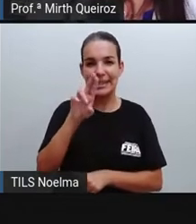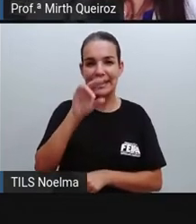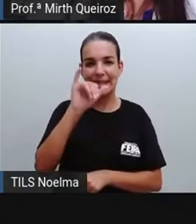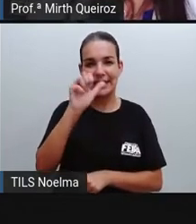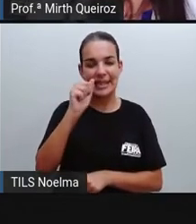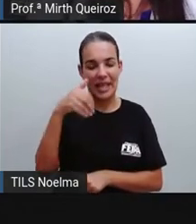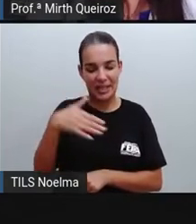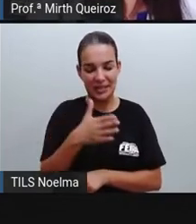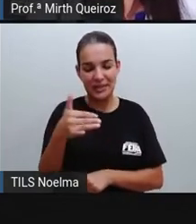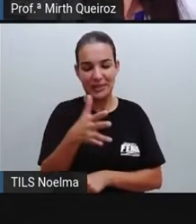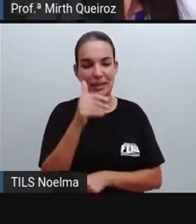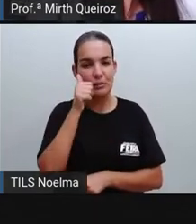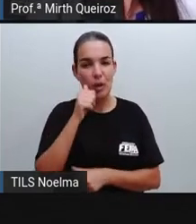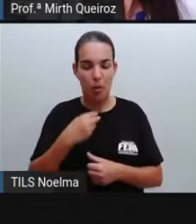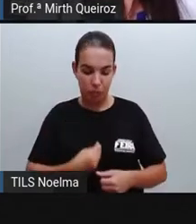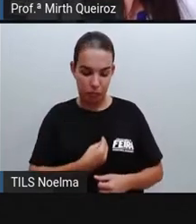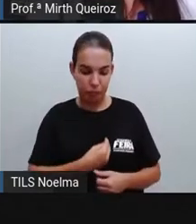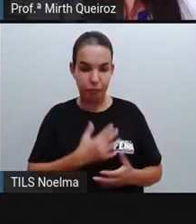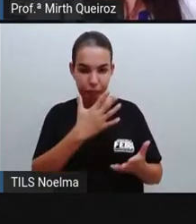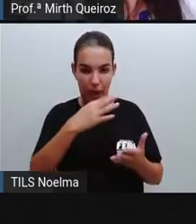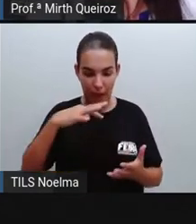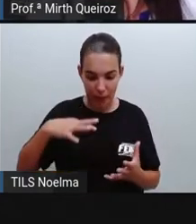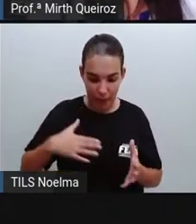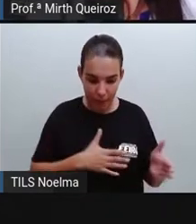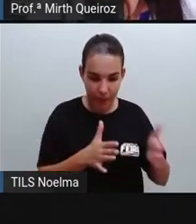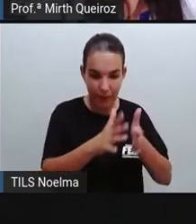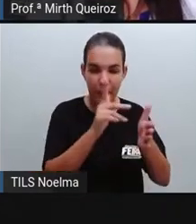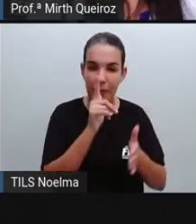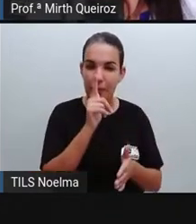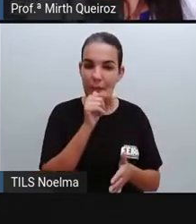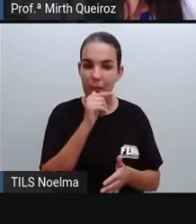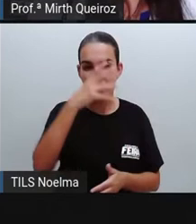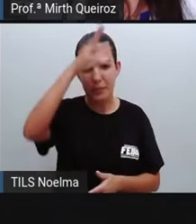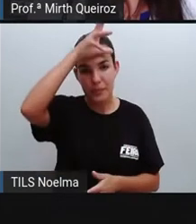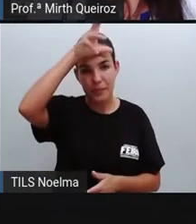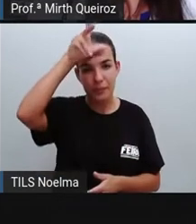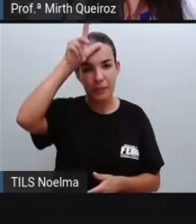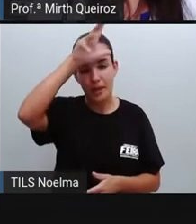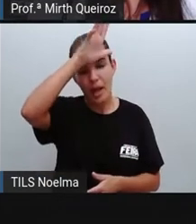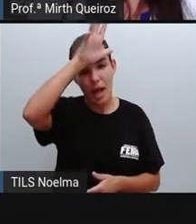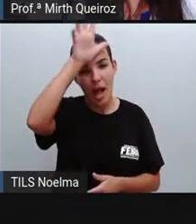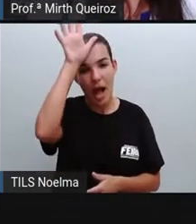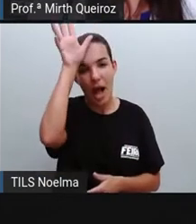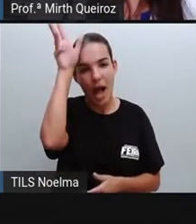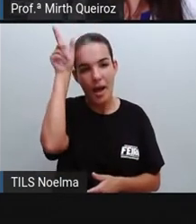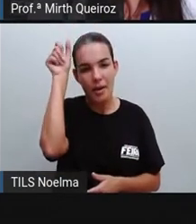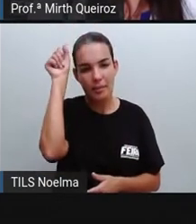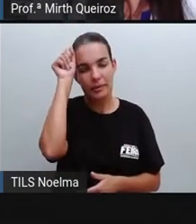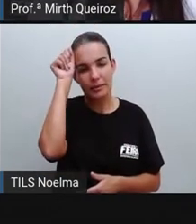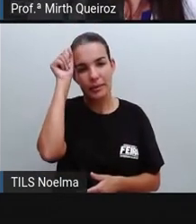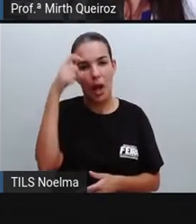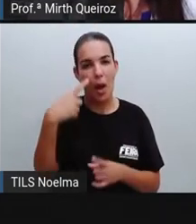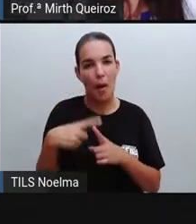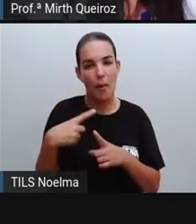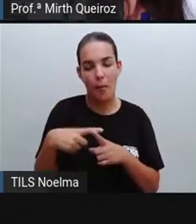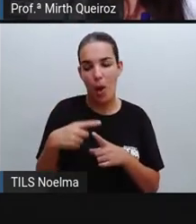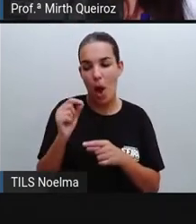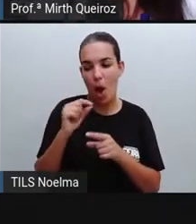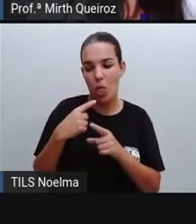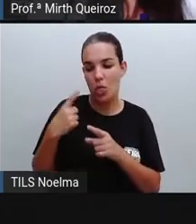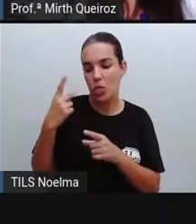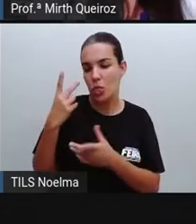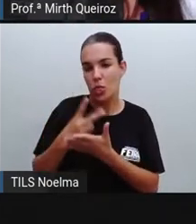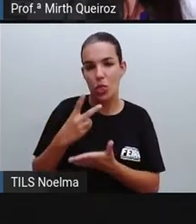viver aí no rio Amazonas. Por isso, a Yara, ela atrai qualquer homem que chegue perto do rio pra que morram